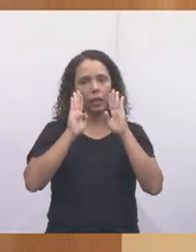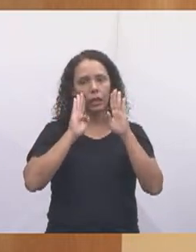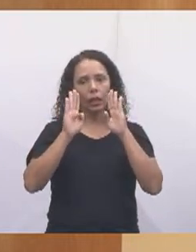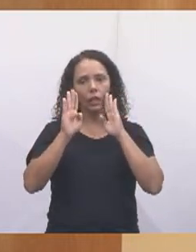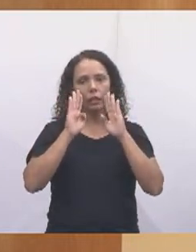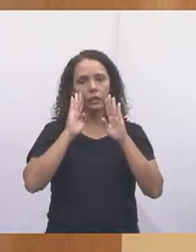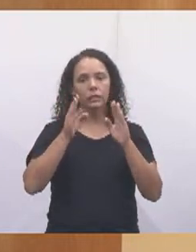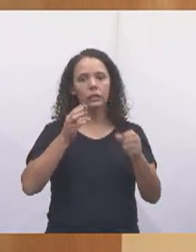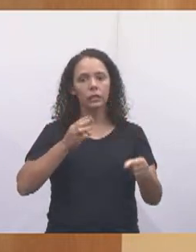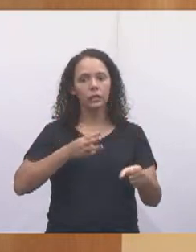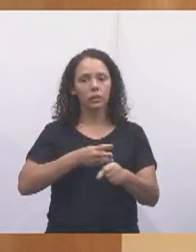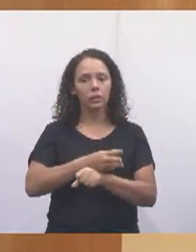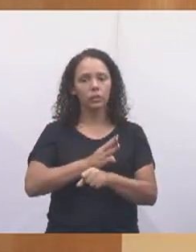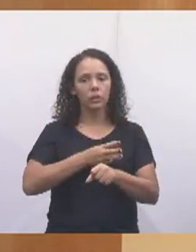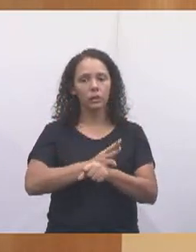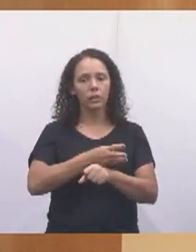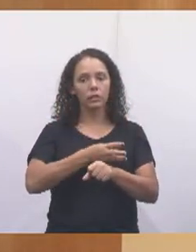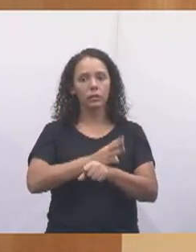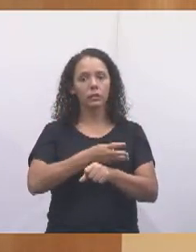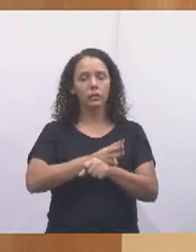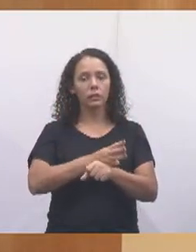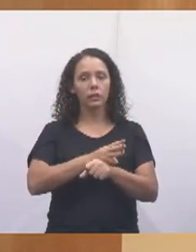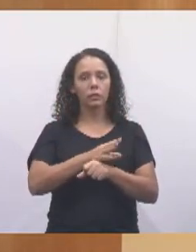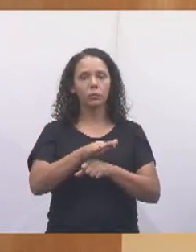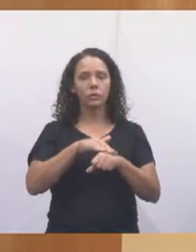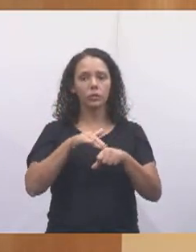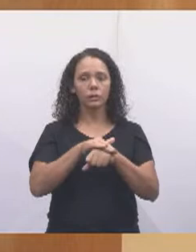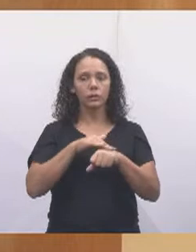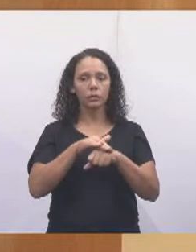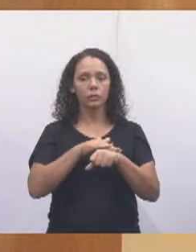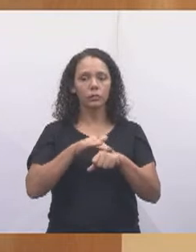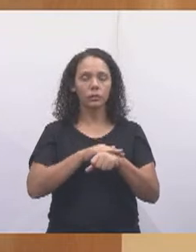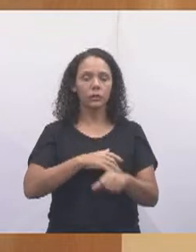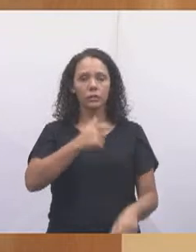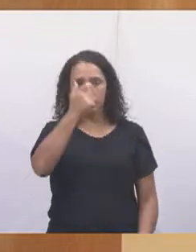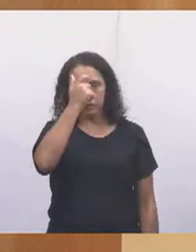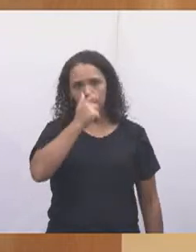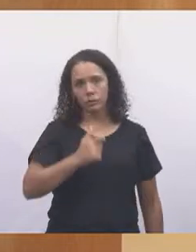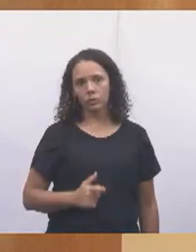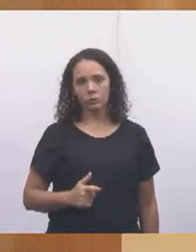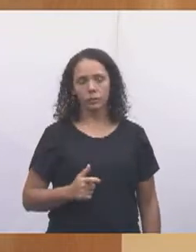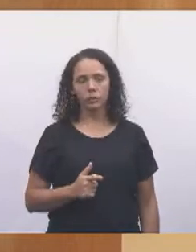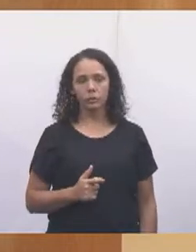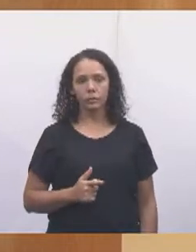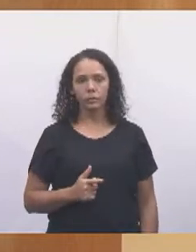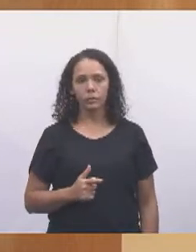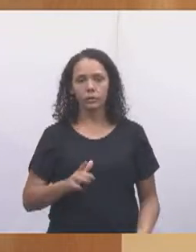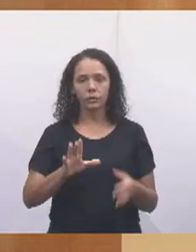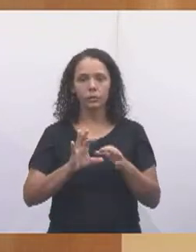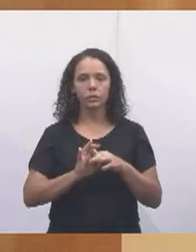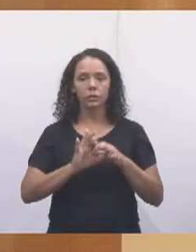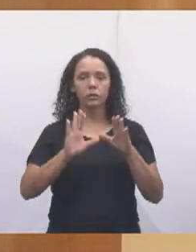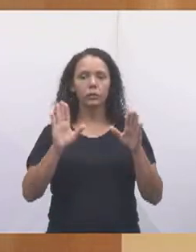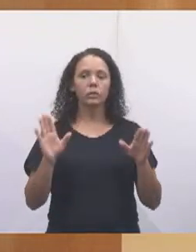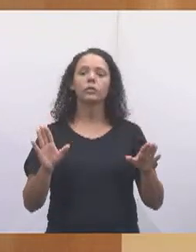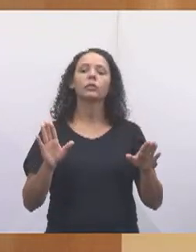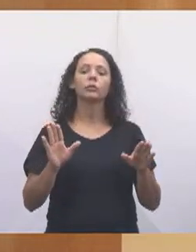nosso WhatsApp direto e conversar com este vereador que está à inteira